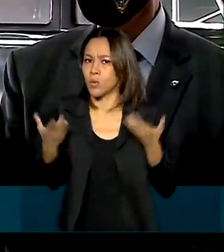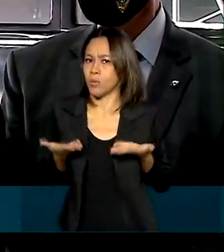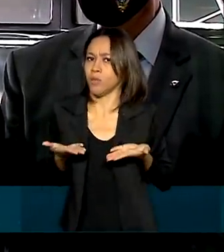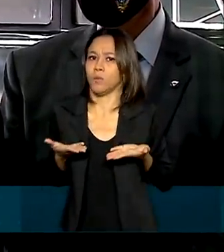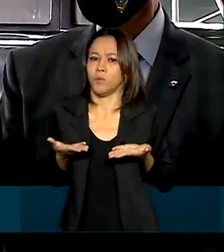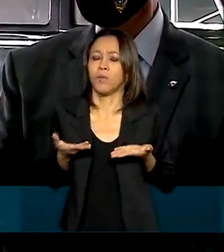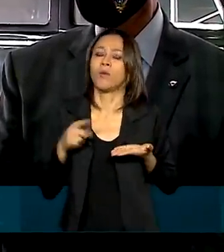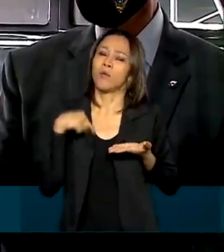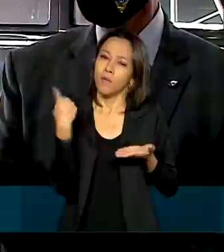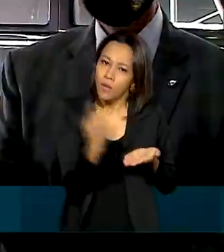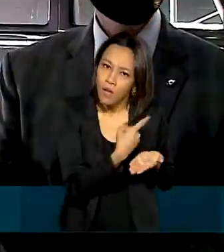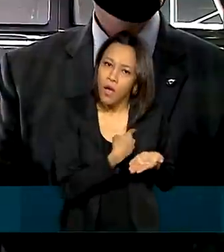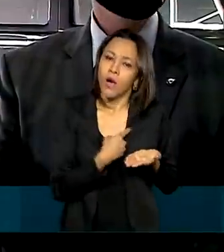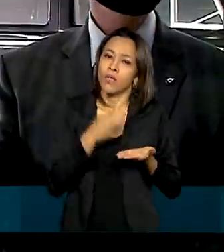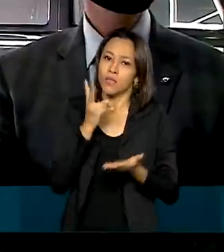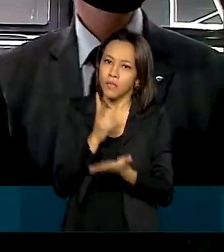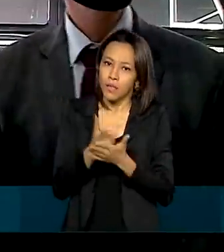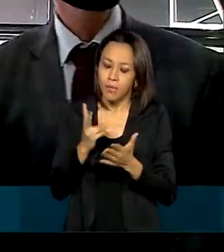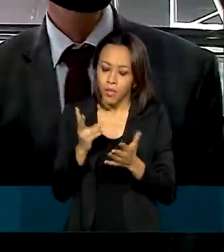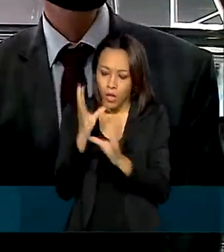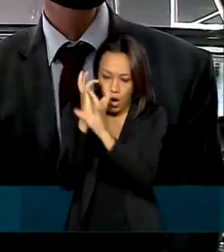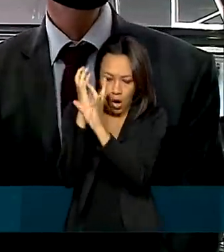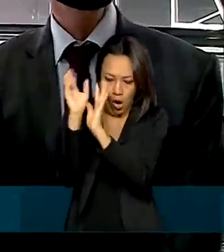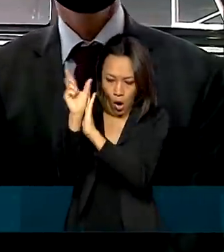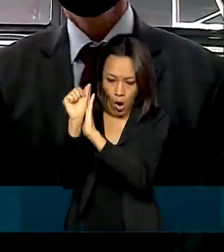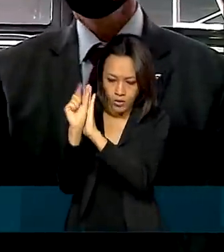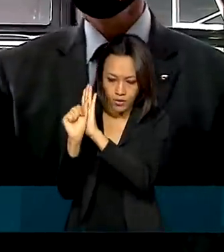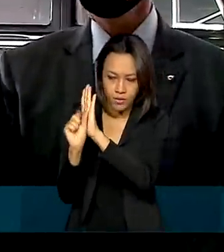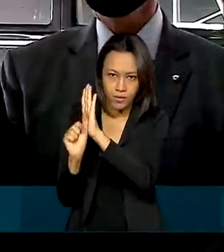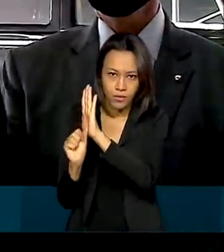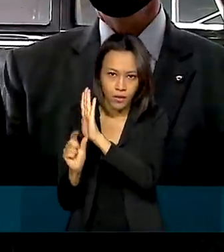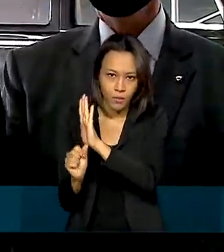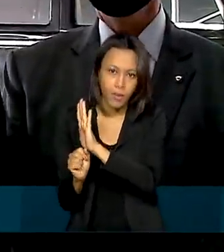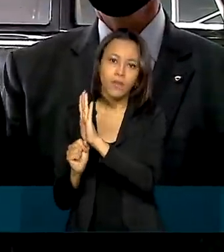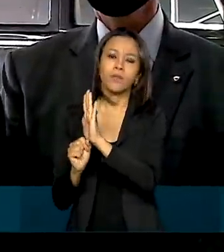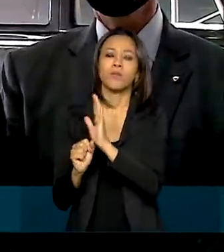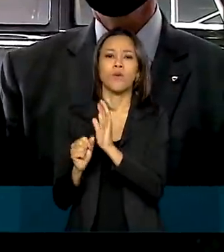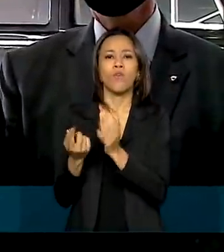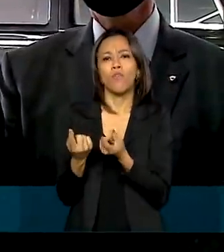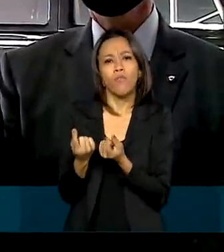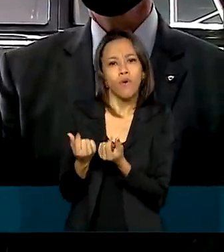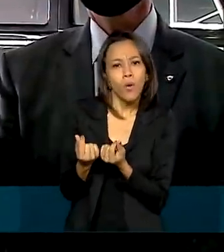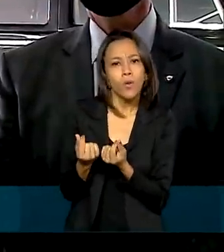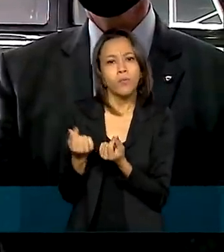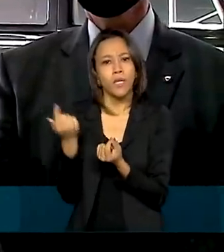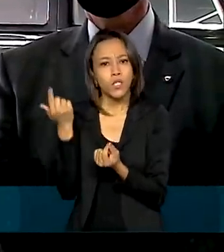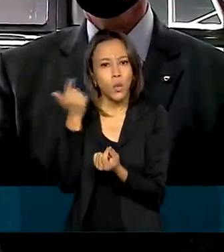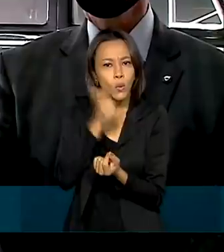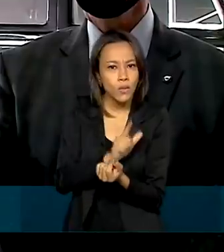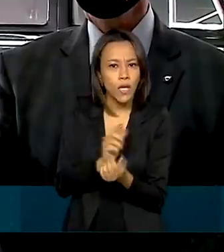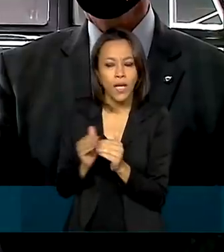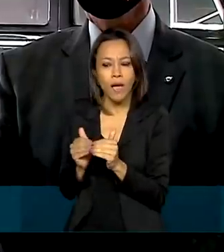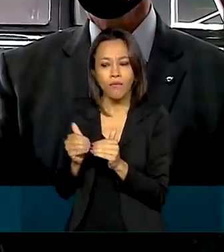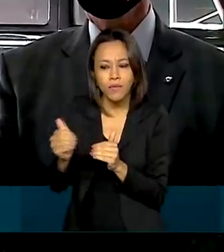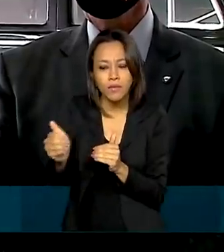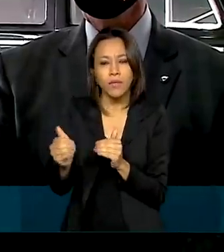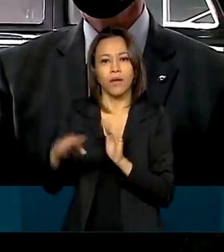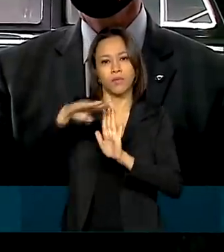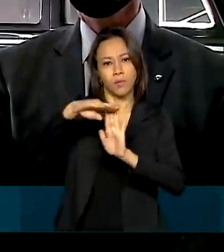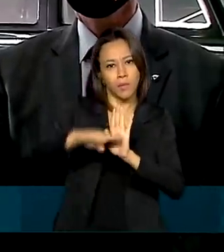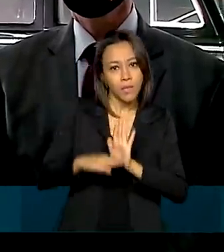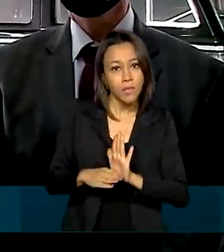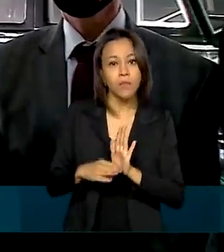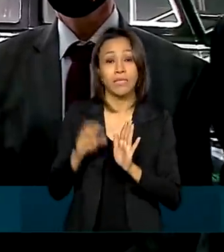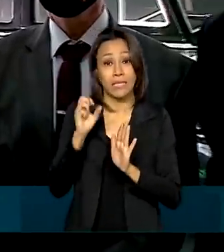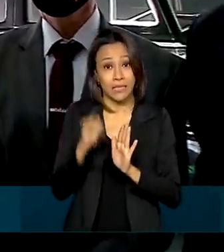Nós estamos buscando, dentro do orçamento, recursos para poder avançar nos programas e, se